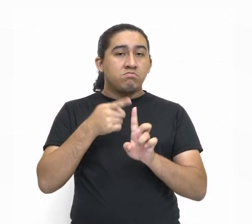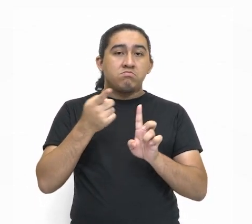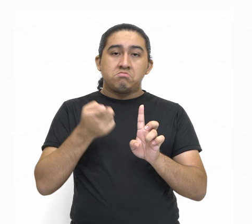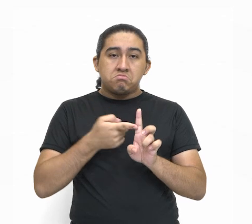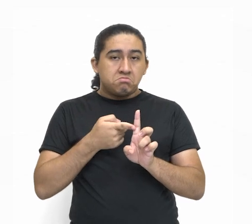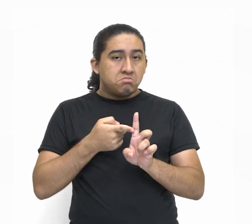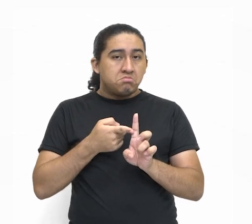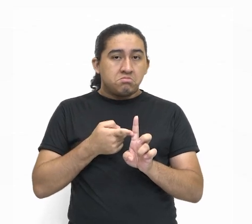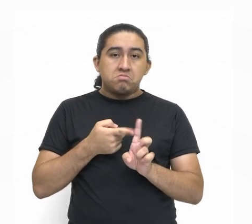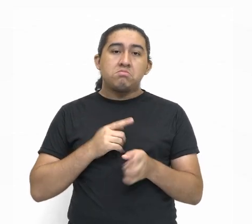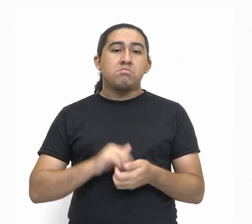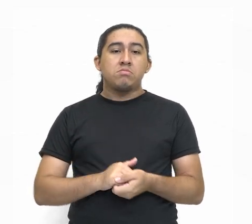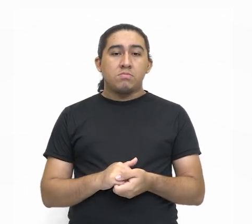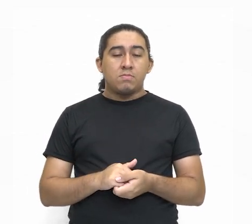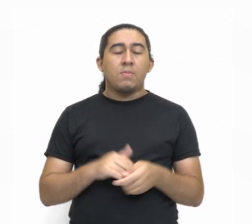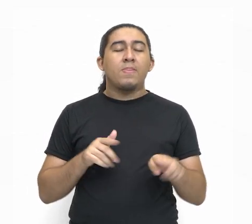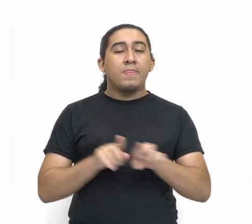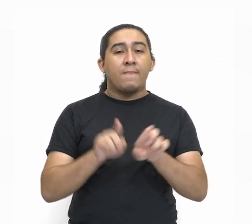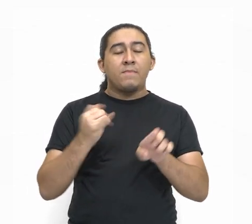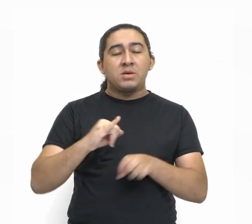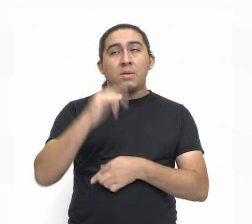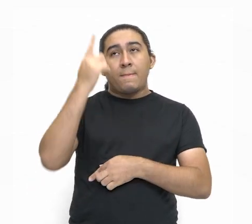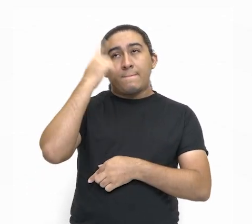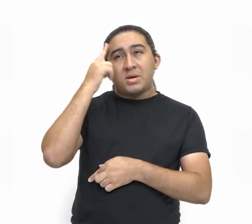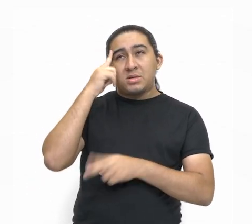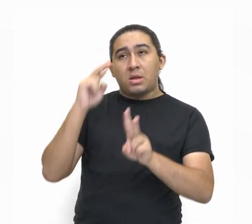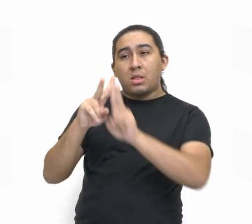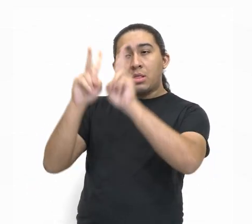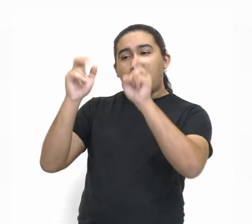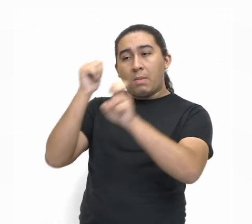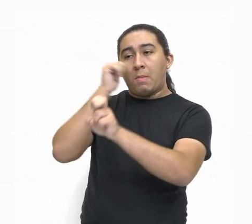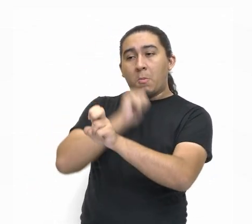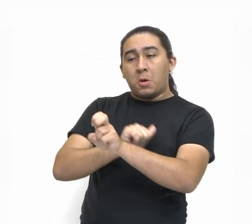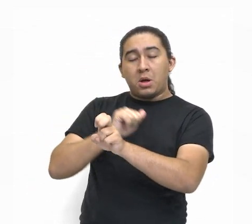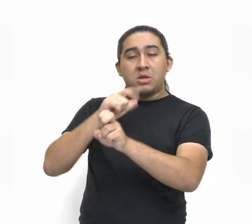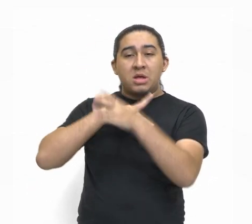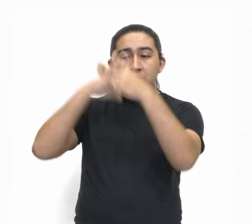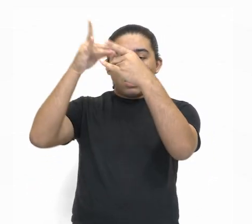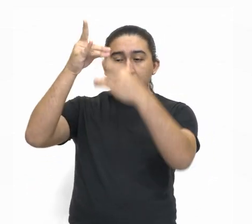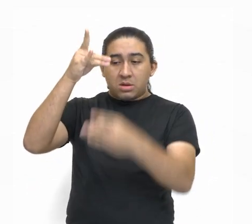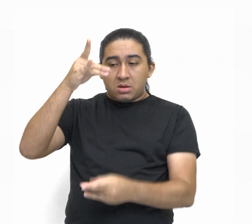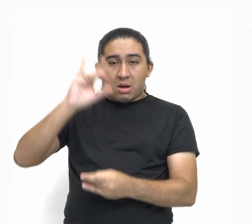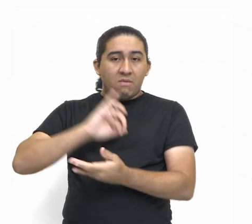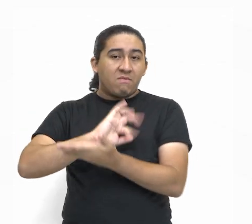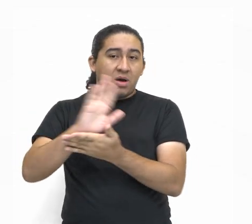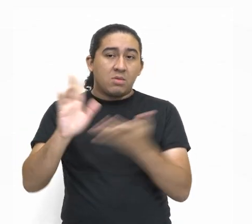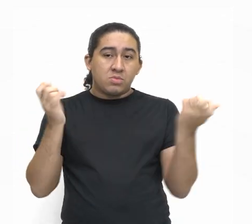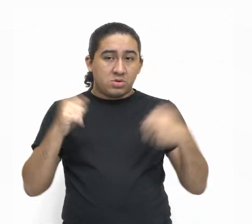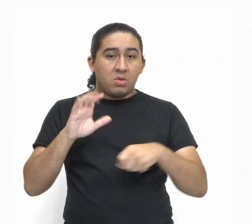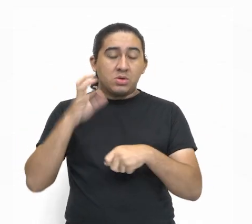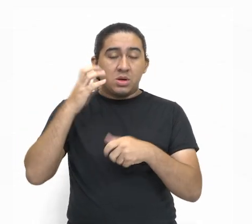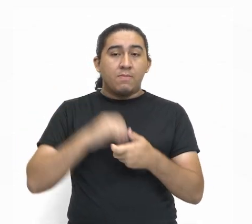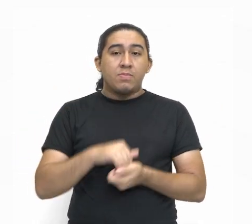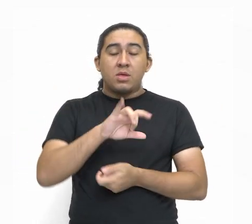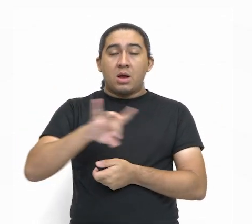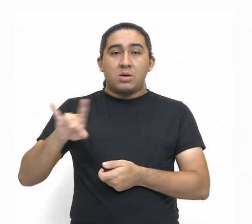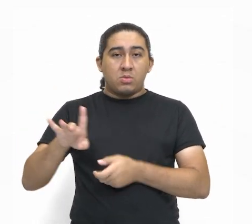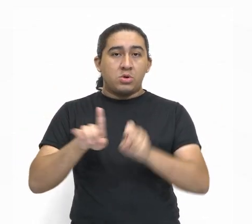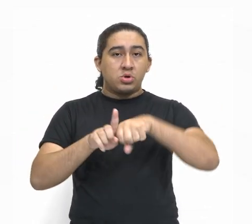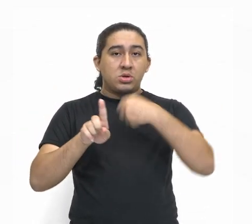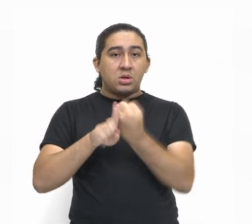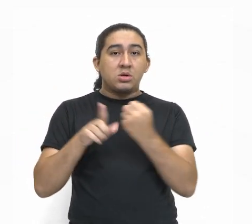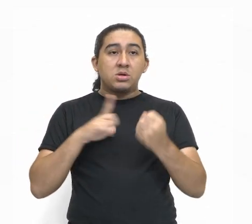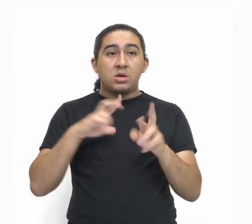Então, quando você fala da mulher, é um monte de situações e cada uma na sociedade tem um olhar